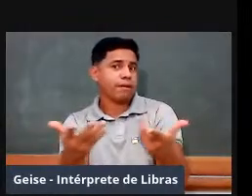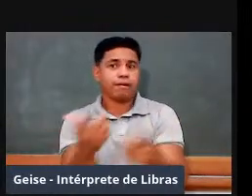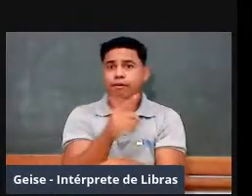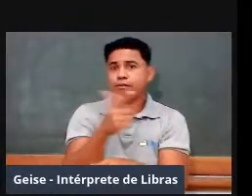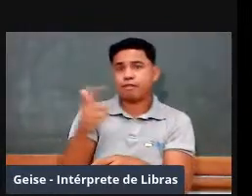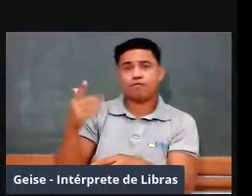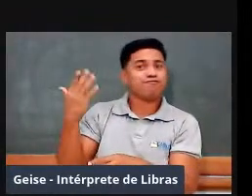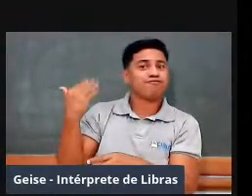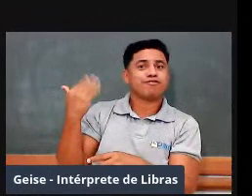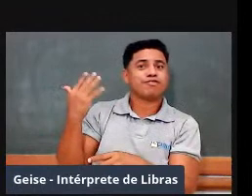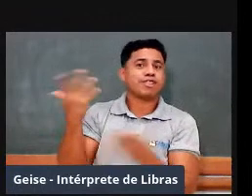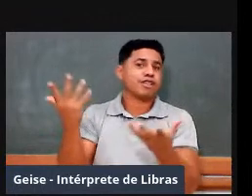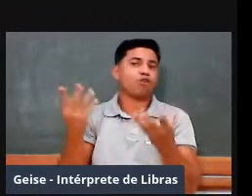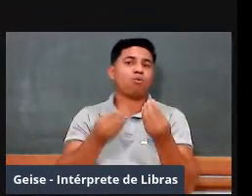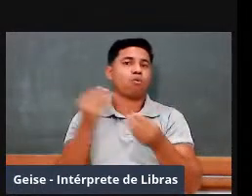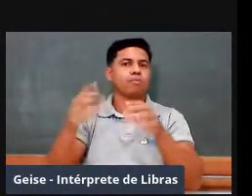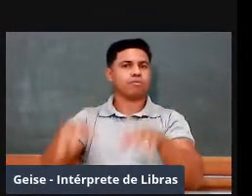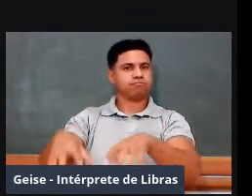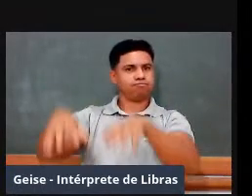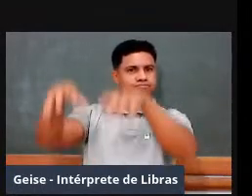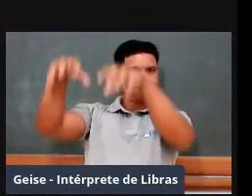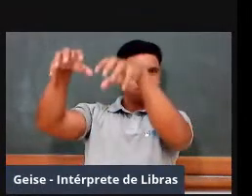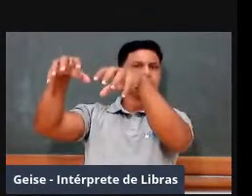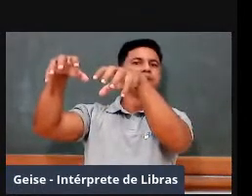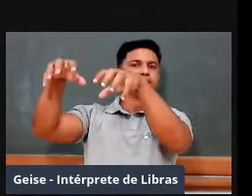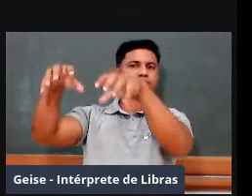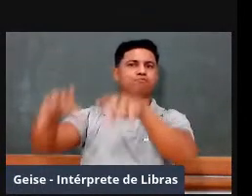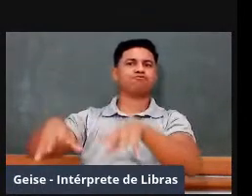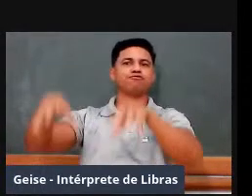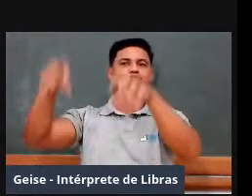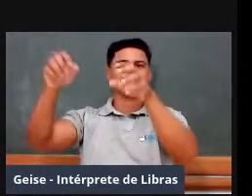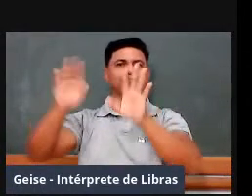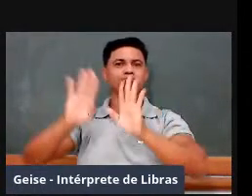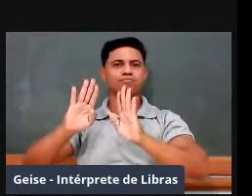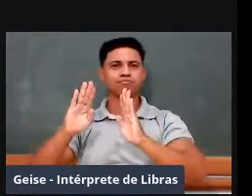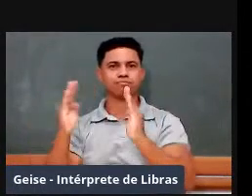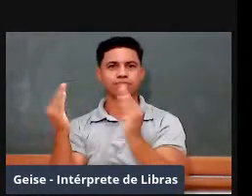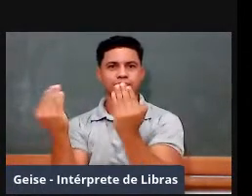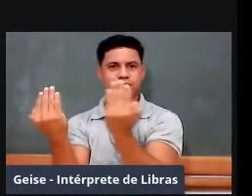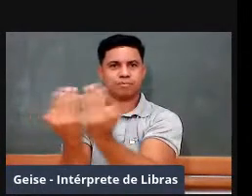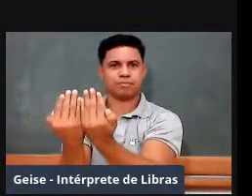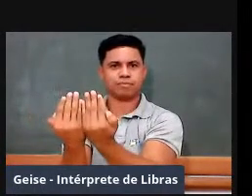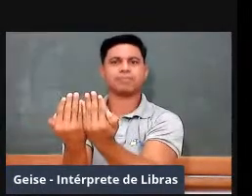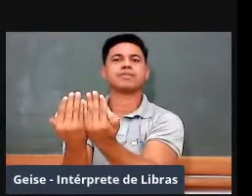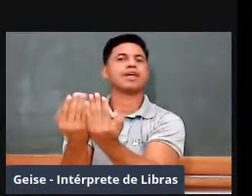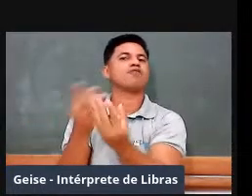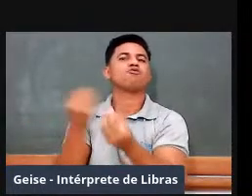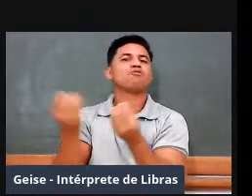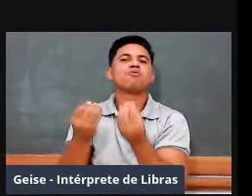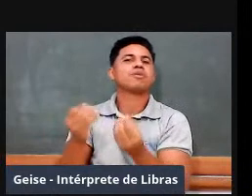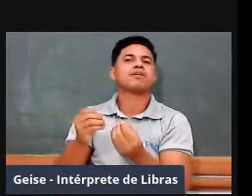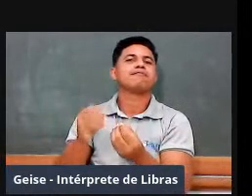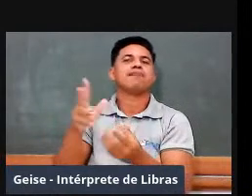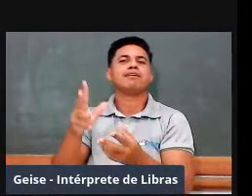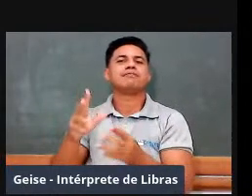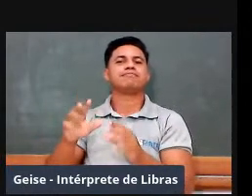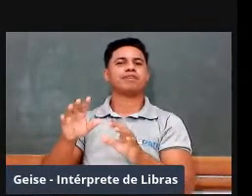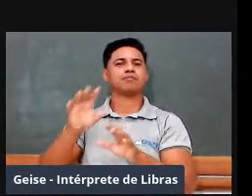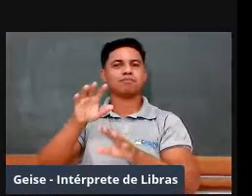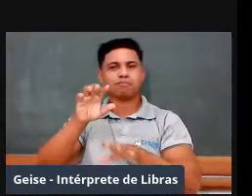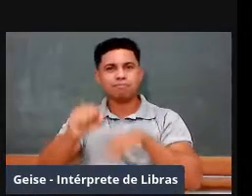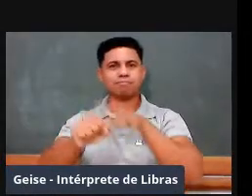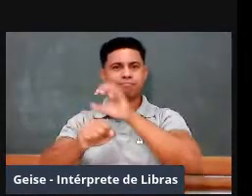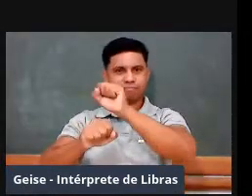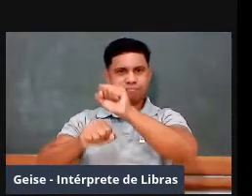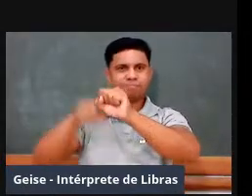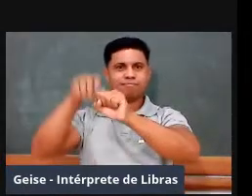muralhas, não é? Você vê aí que, para vencer as muralhas, são colocadas escadas, não é? E um dos elementos